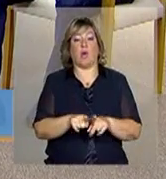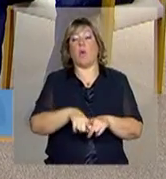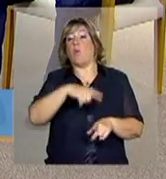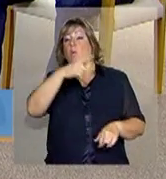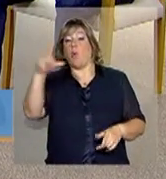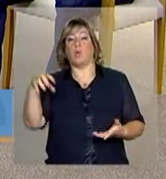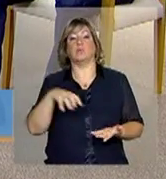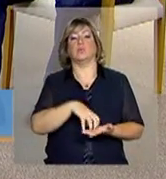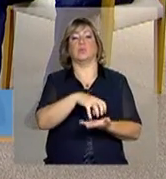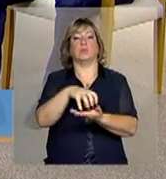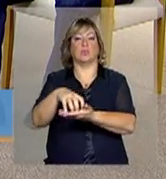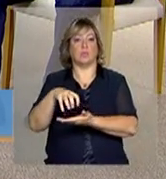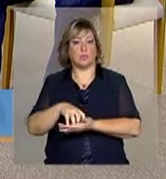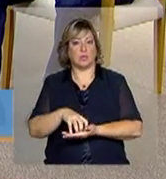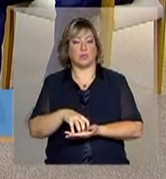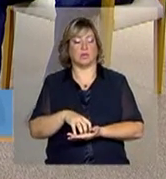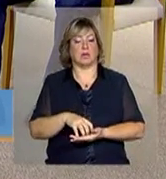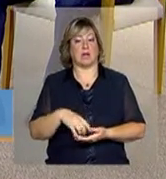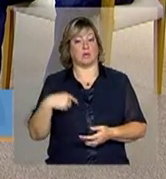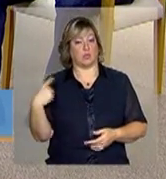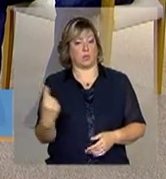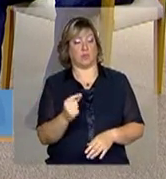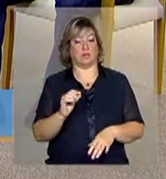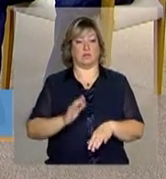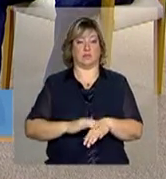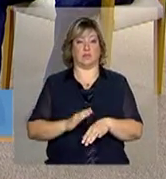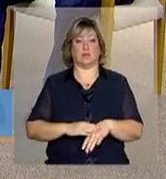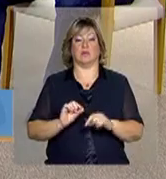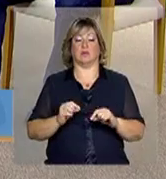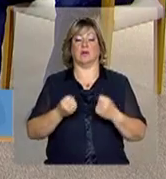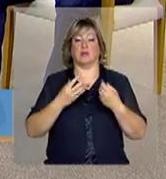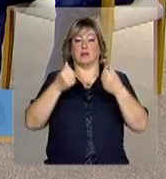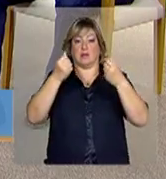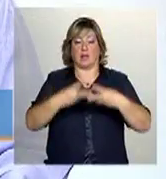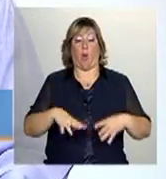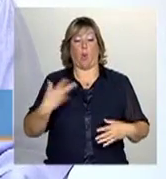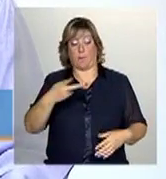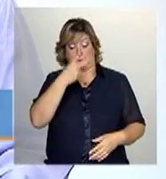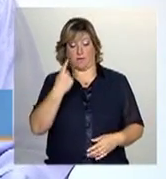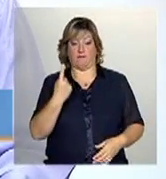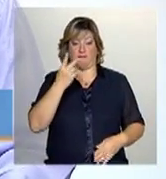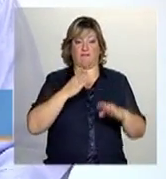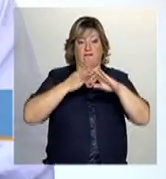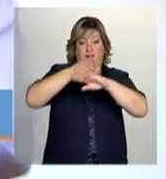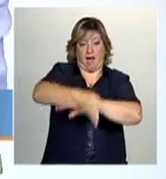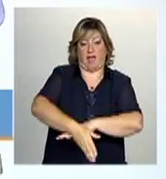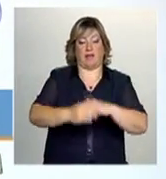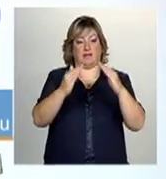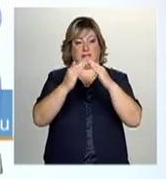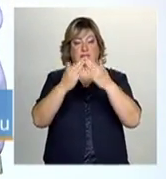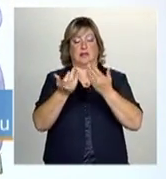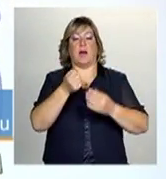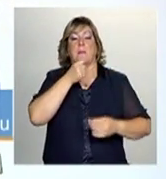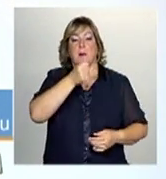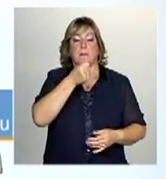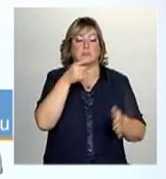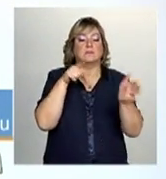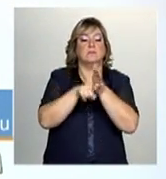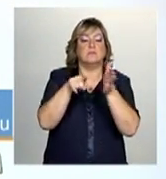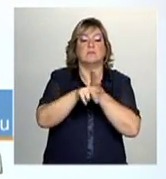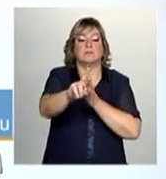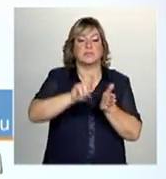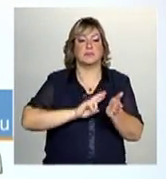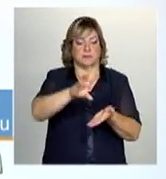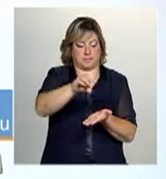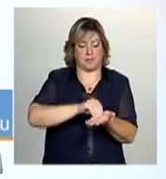são autodeclaratórios, simplesmente, na hora que o entrevistador estiver fazendo a entrevista lá com o cadastro,